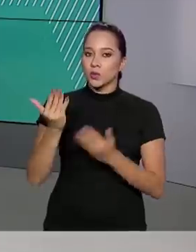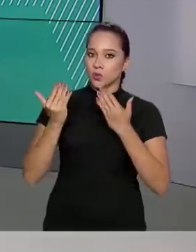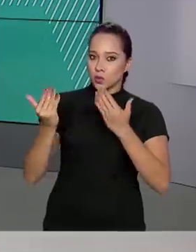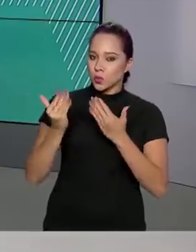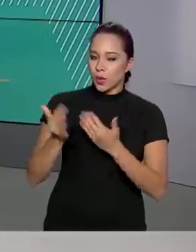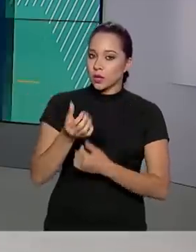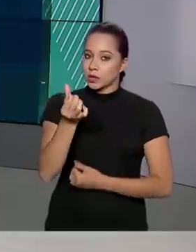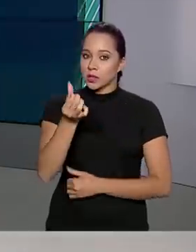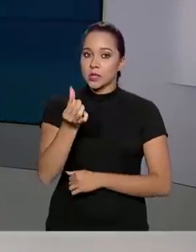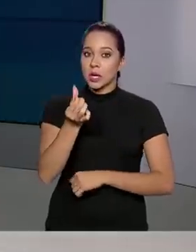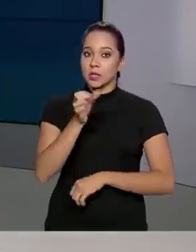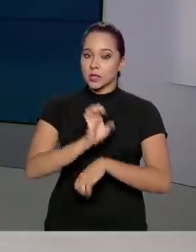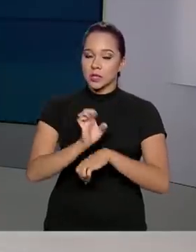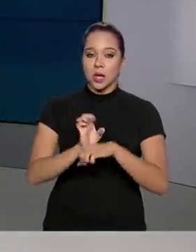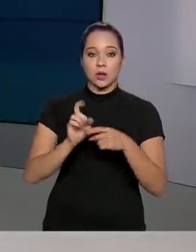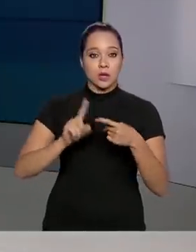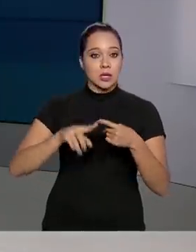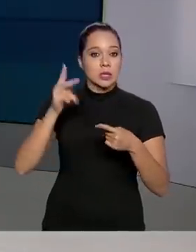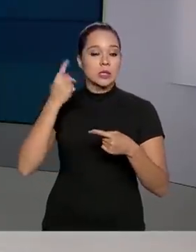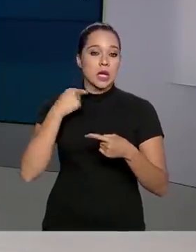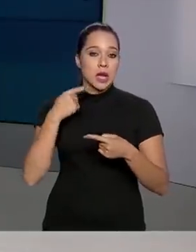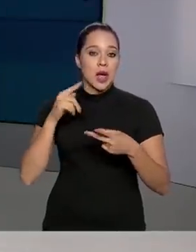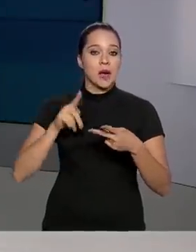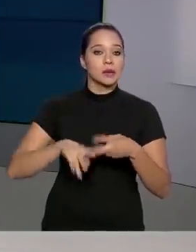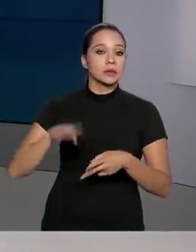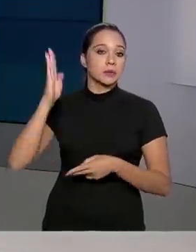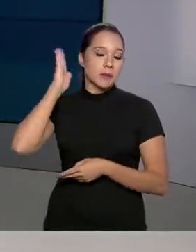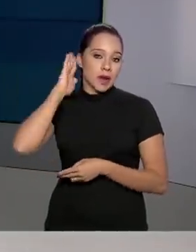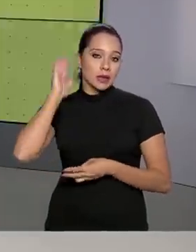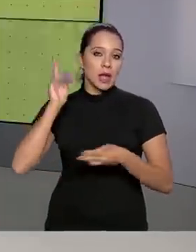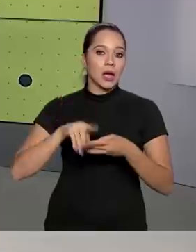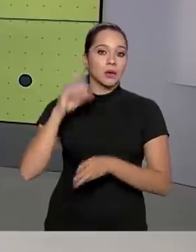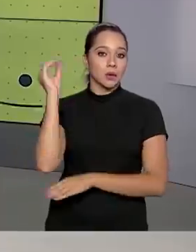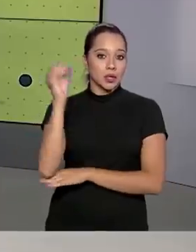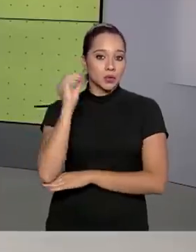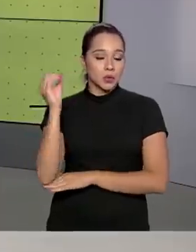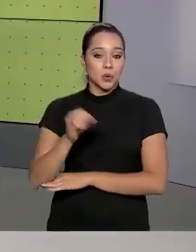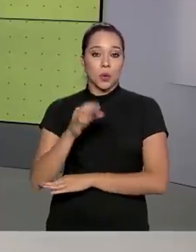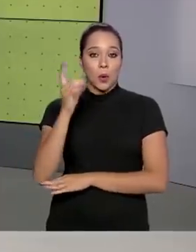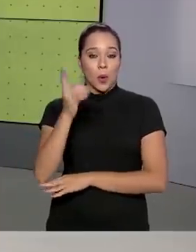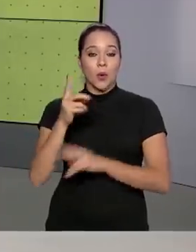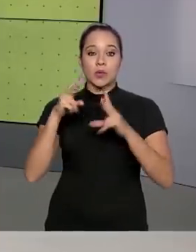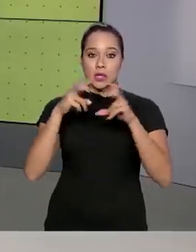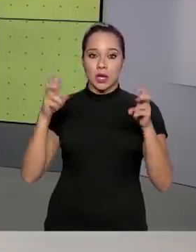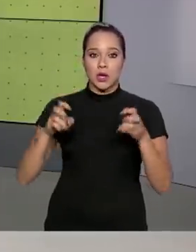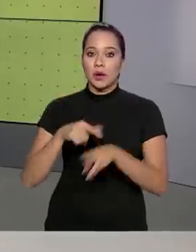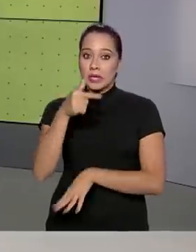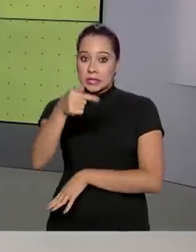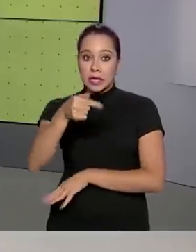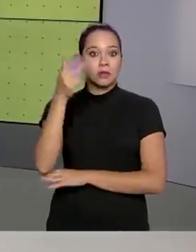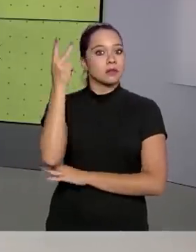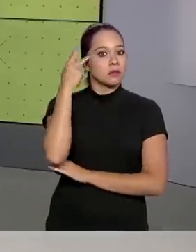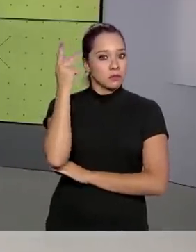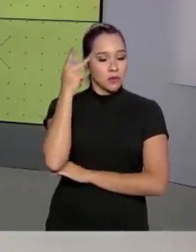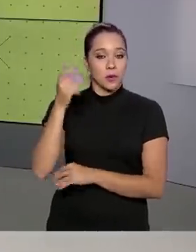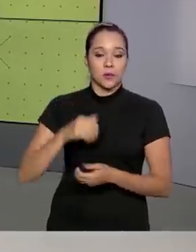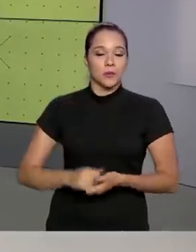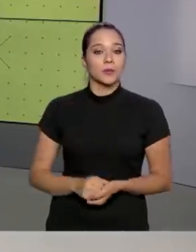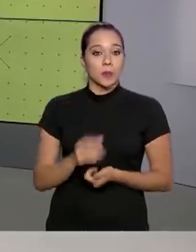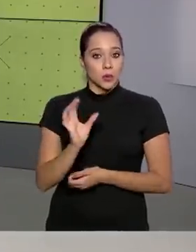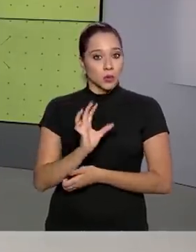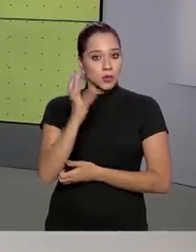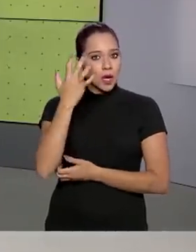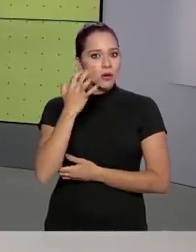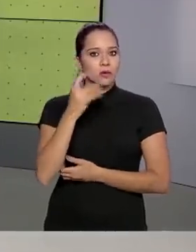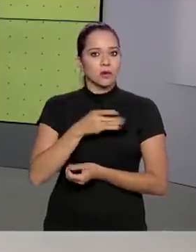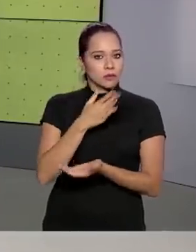seis estados. Um no Ceará, um no Paraná, dois no Rio Grande do Sul, um em Santa Catarina e sete em São Paulo. Dos casos que